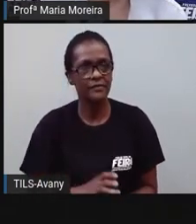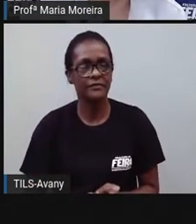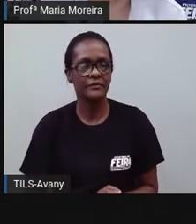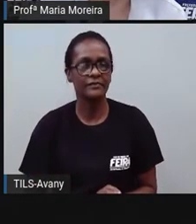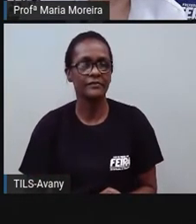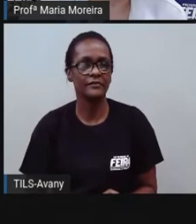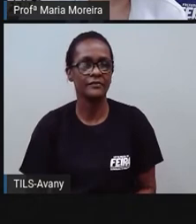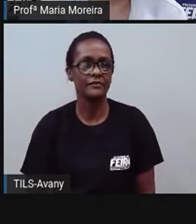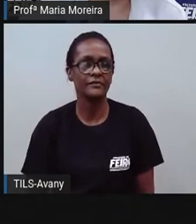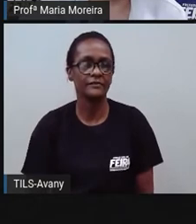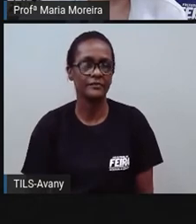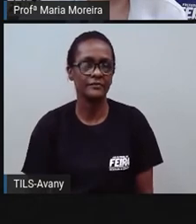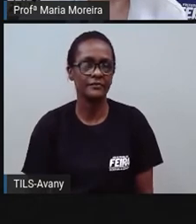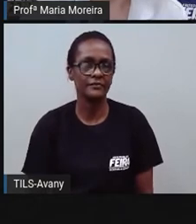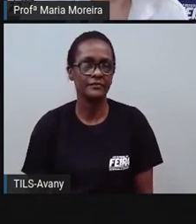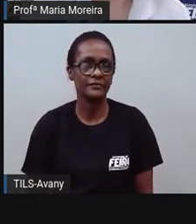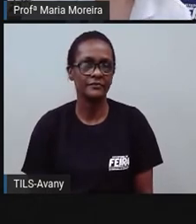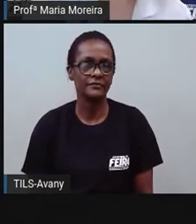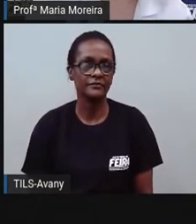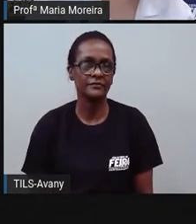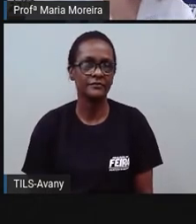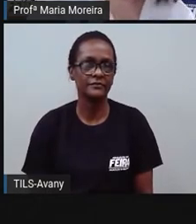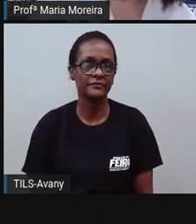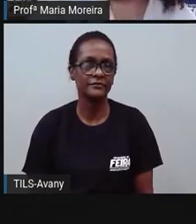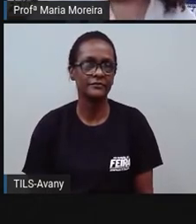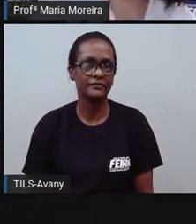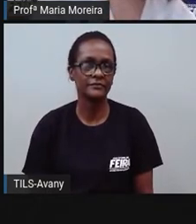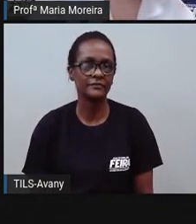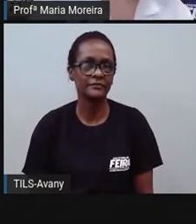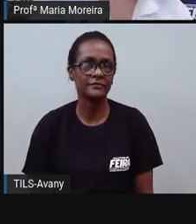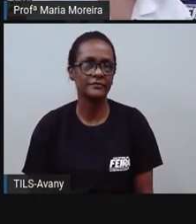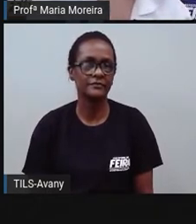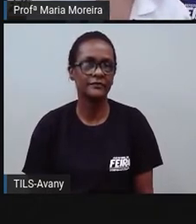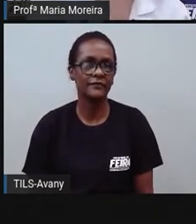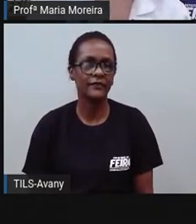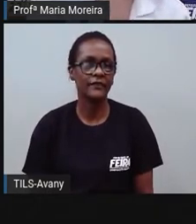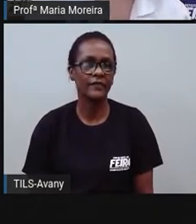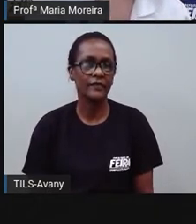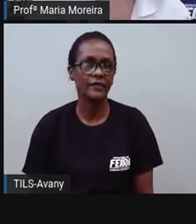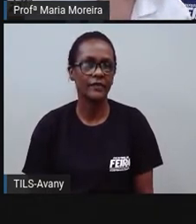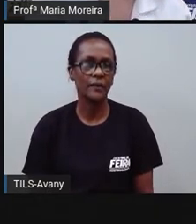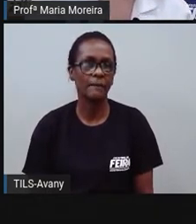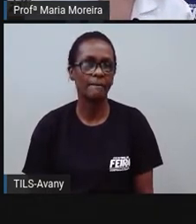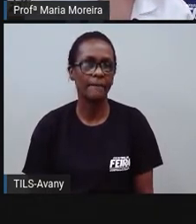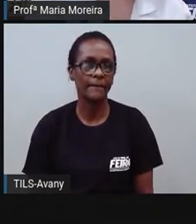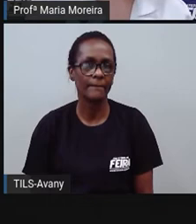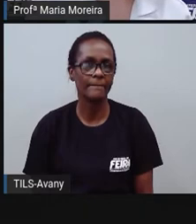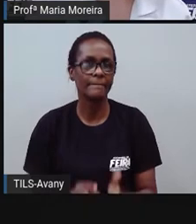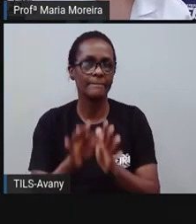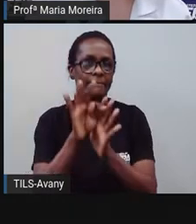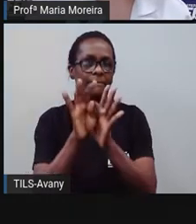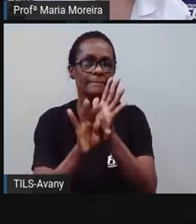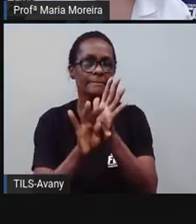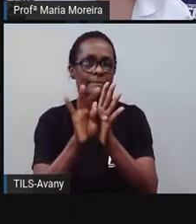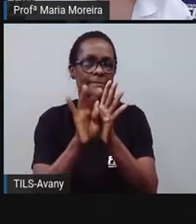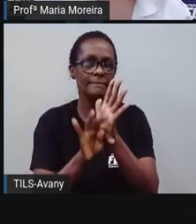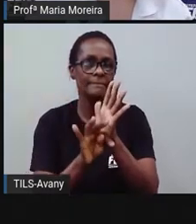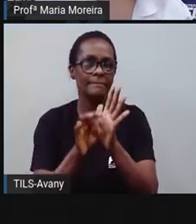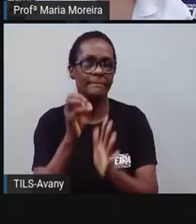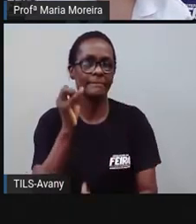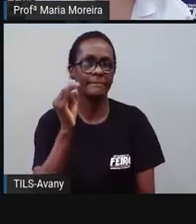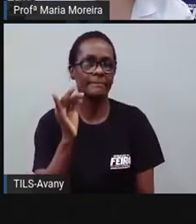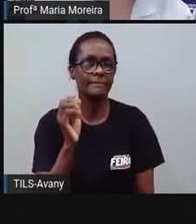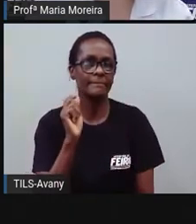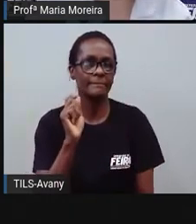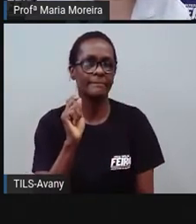Vamos seguindo. Bom, sendo assim, né? A notícia trata-se, portanto, de um